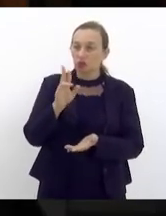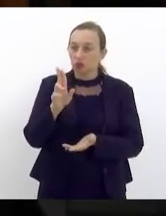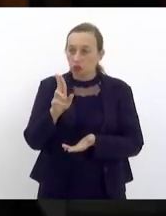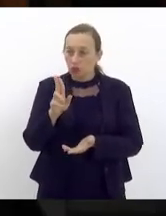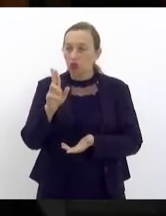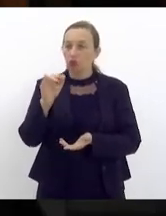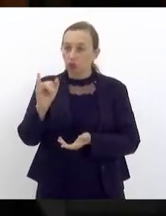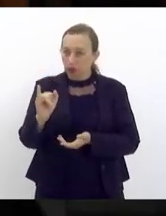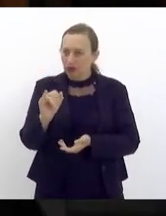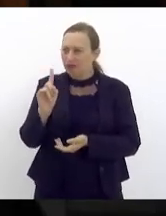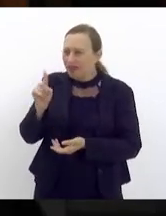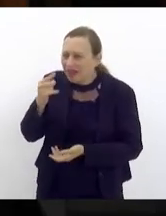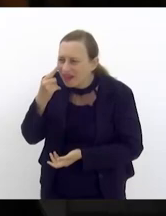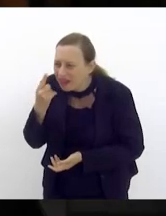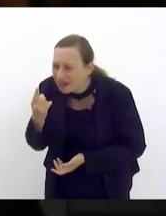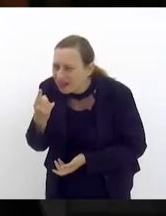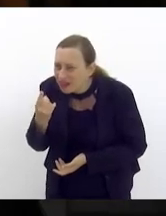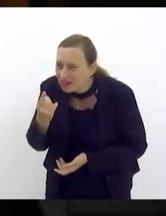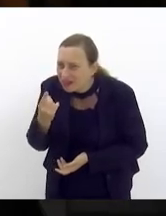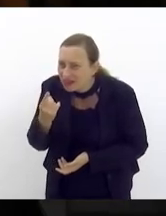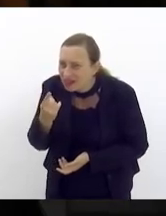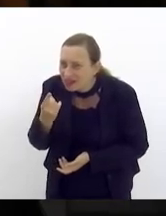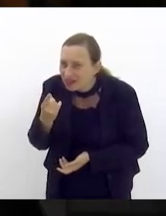não é ele eu estou enganado